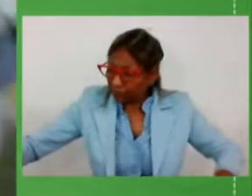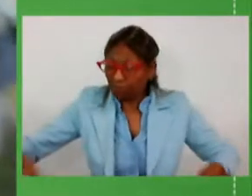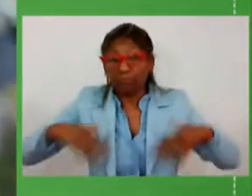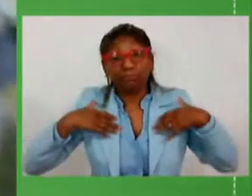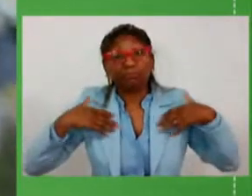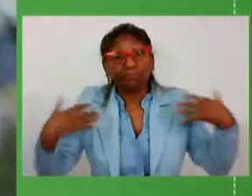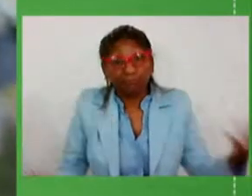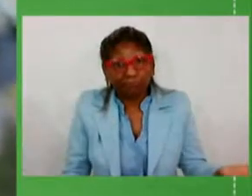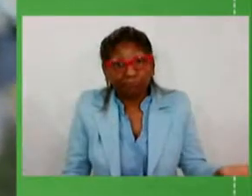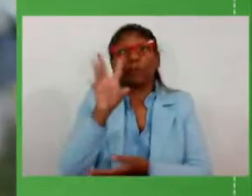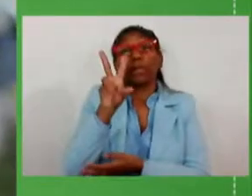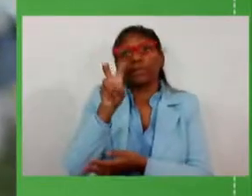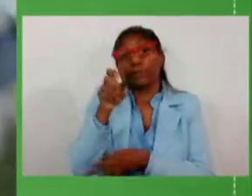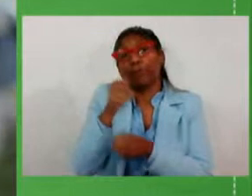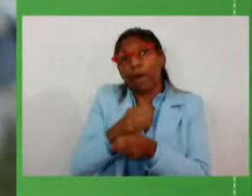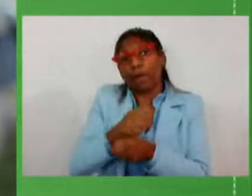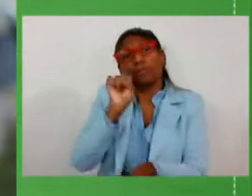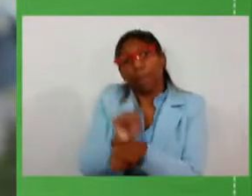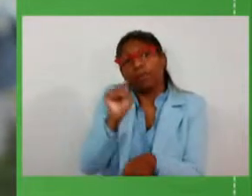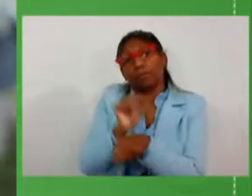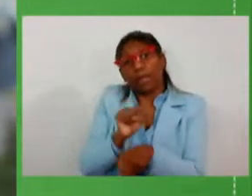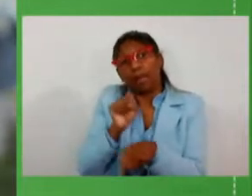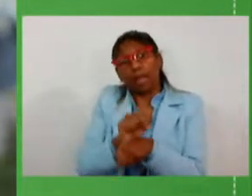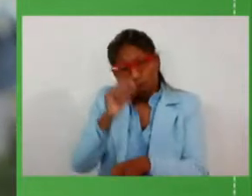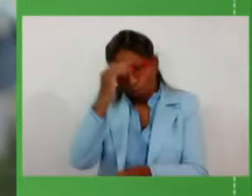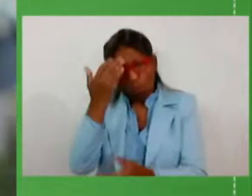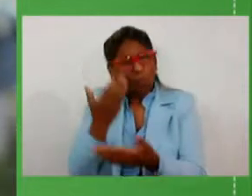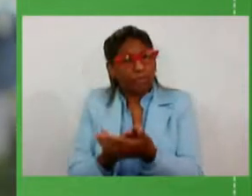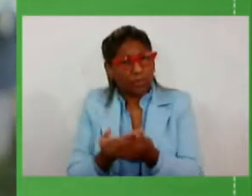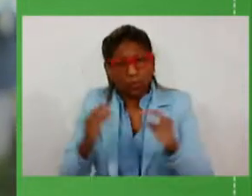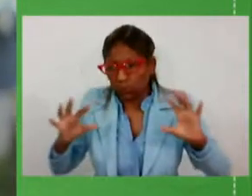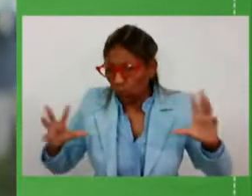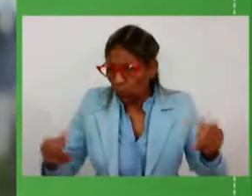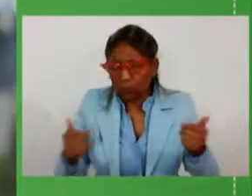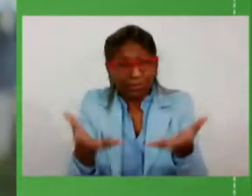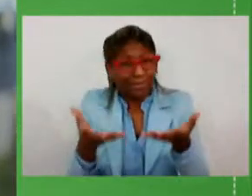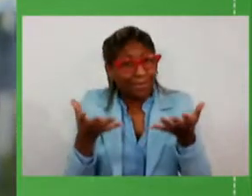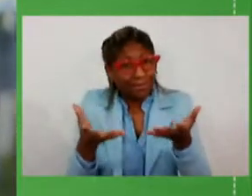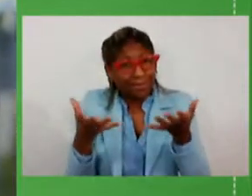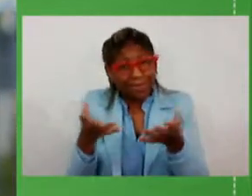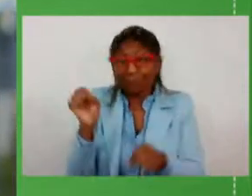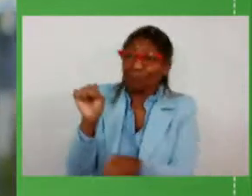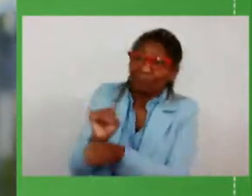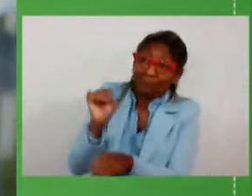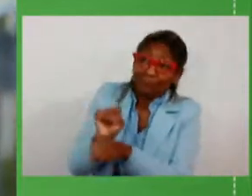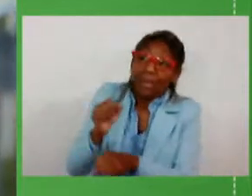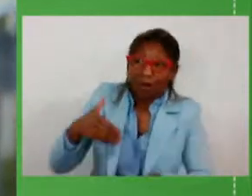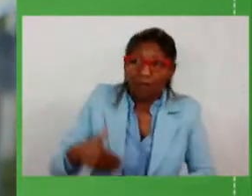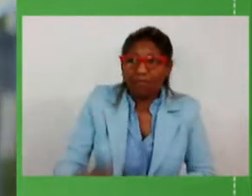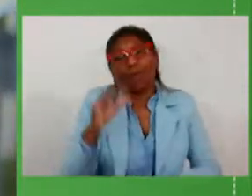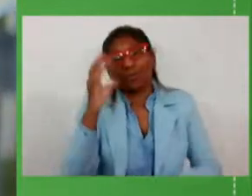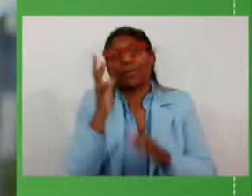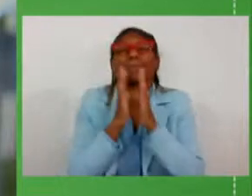a gente escuta isso. Então, eu estou bem confiante, todos nós estamos confiantes, na verdade, de que agora vai acontecer.